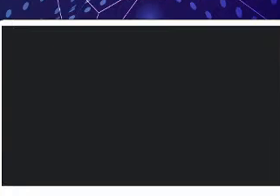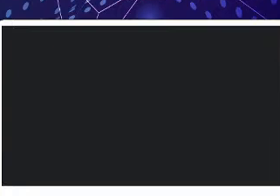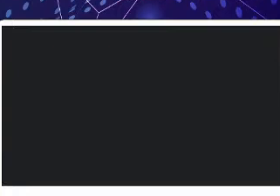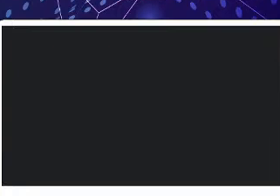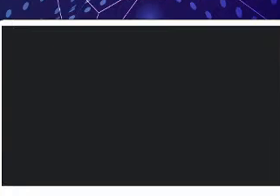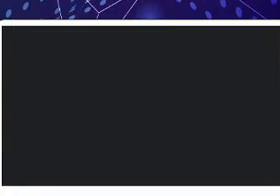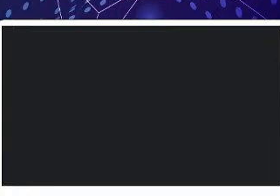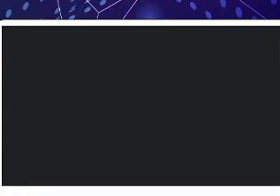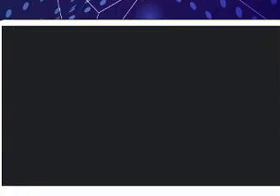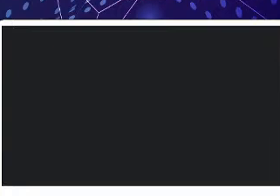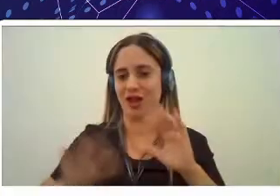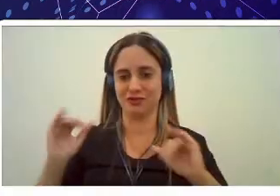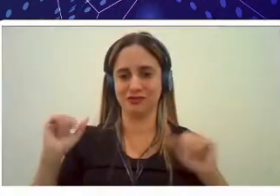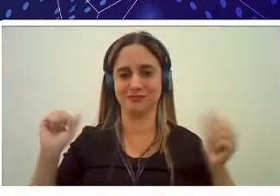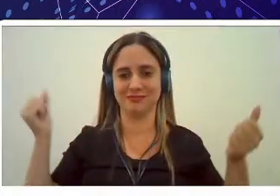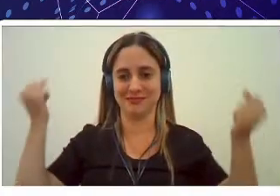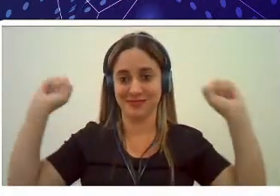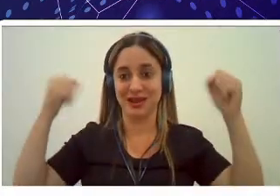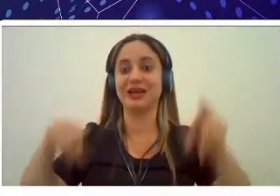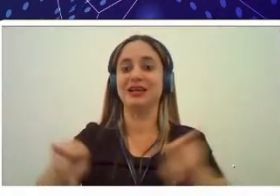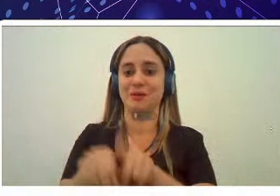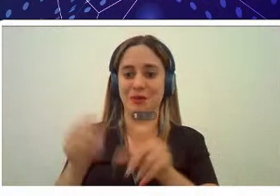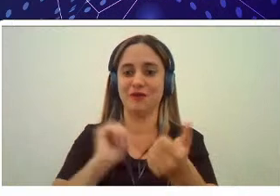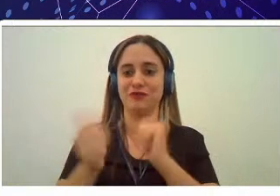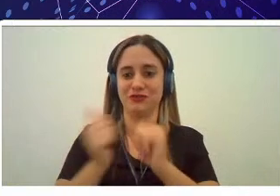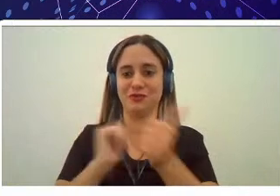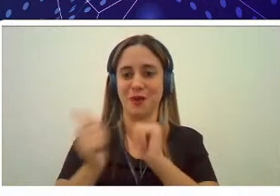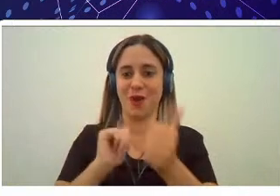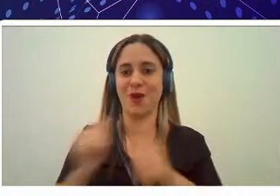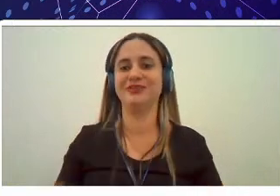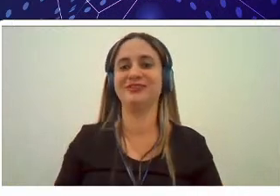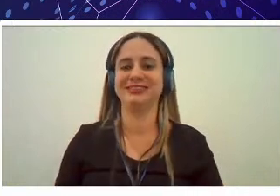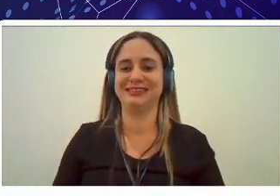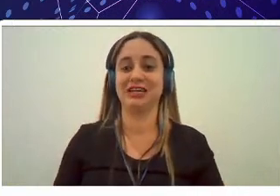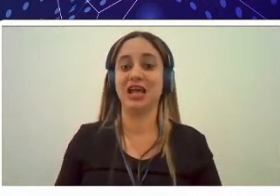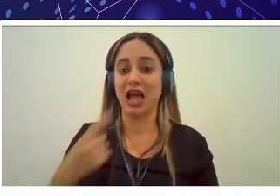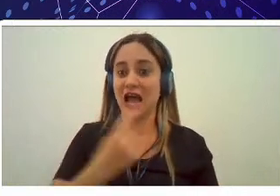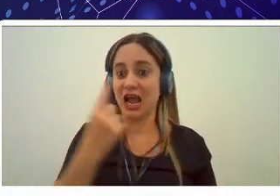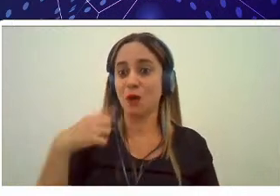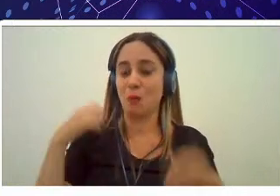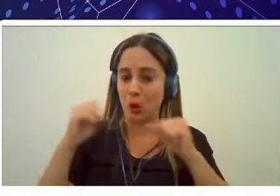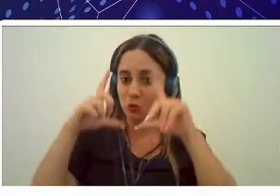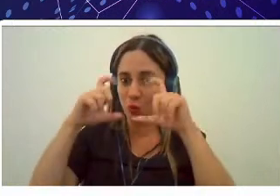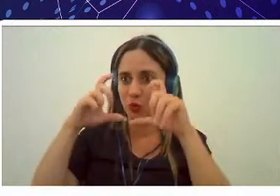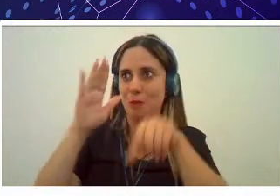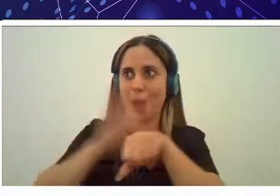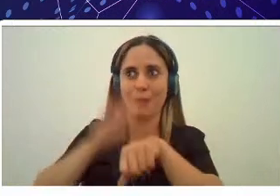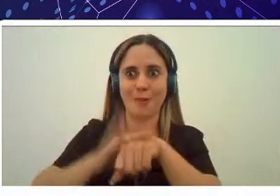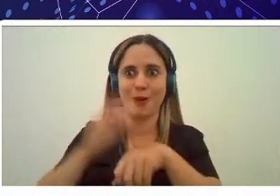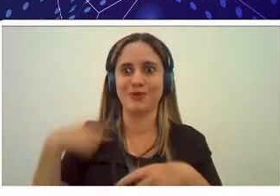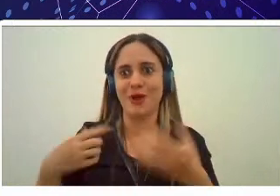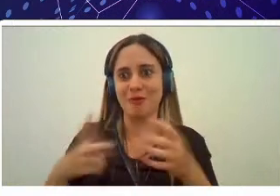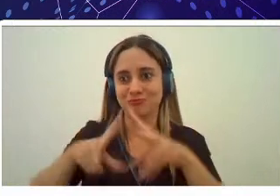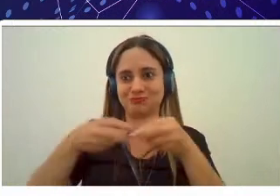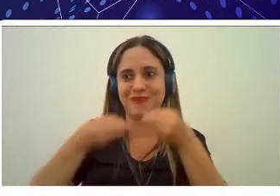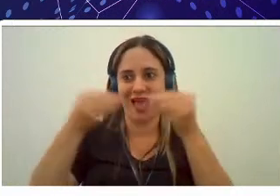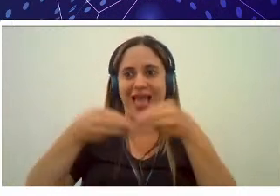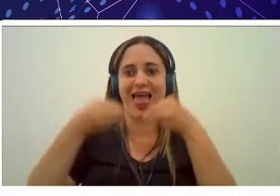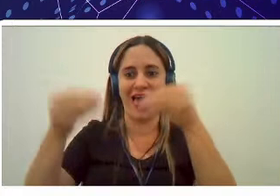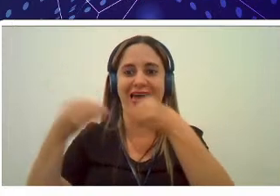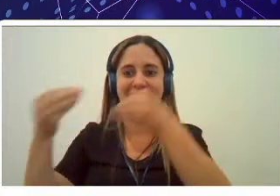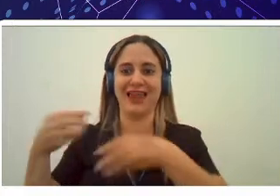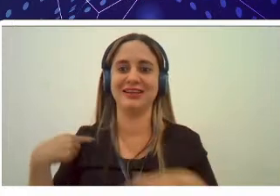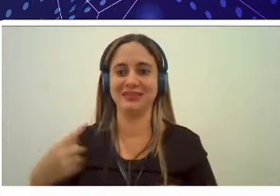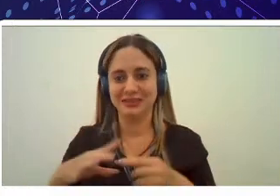esportiva inclusive o futebol e cada participante pode fazer mais de uma publicação e concorrer às premiações que serão distribuídas na